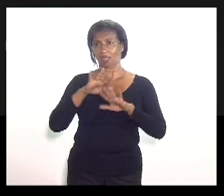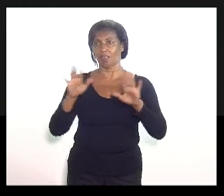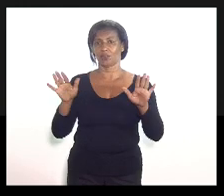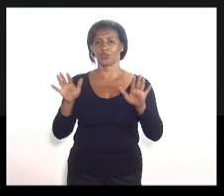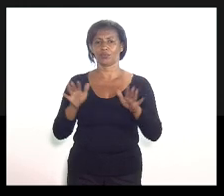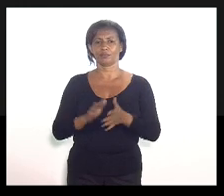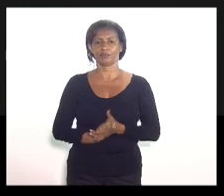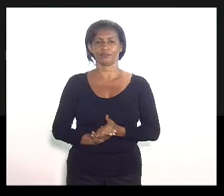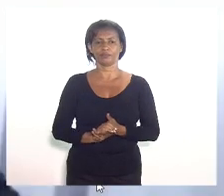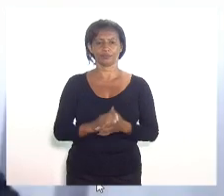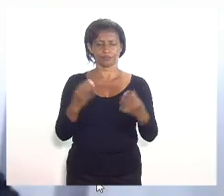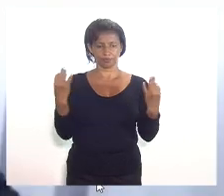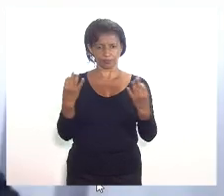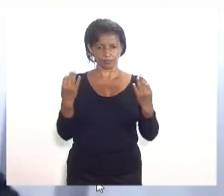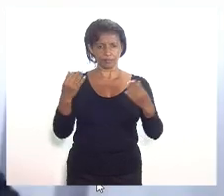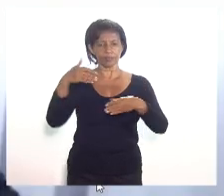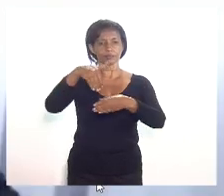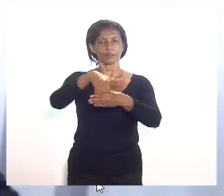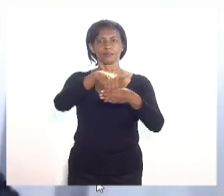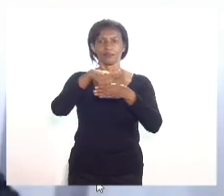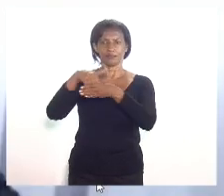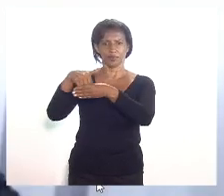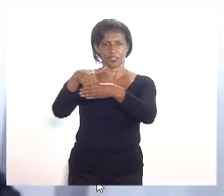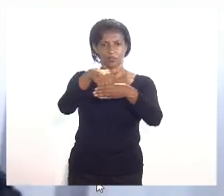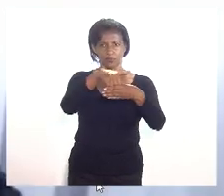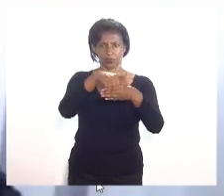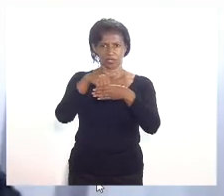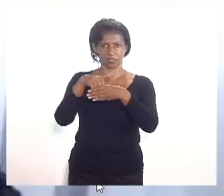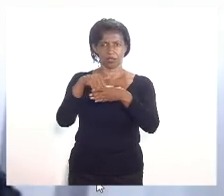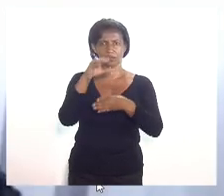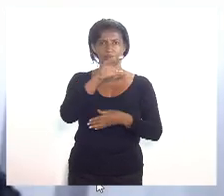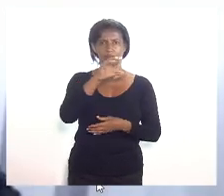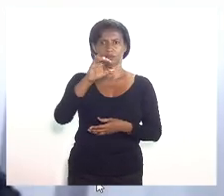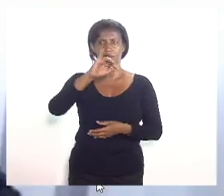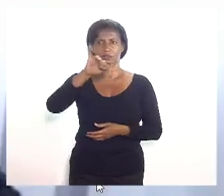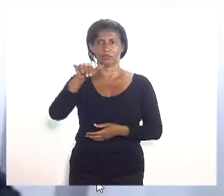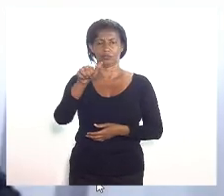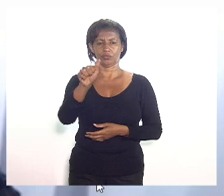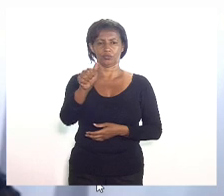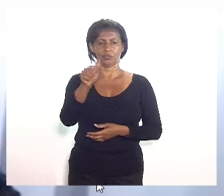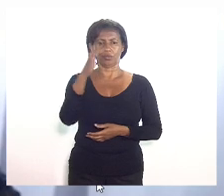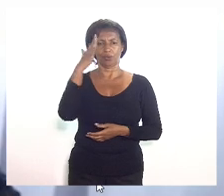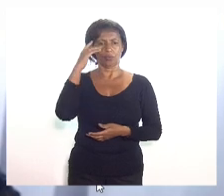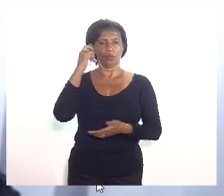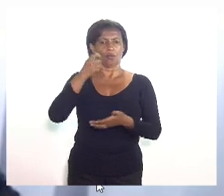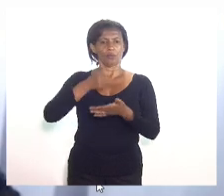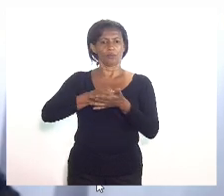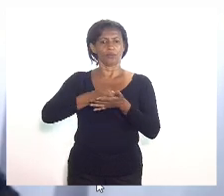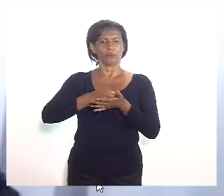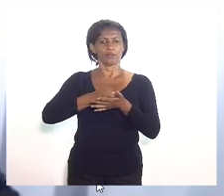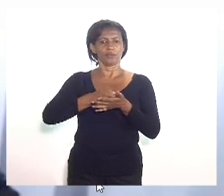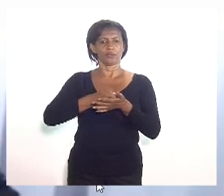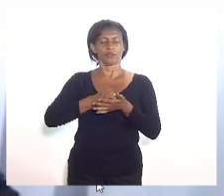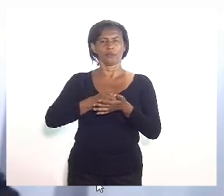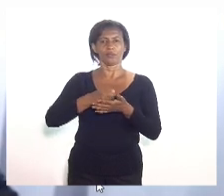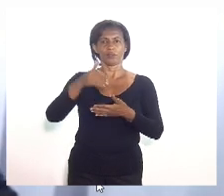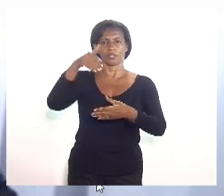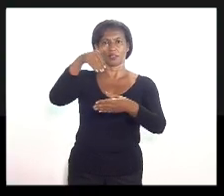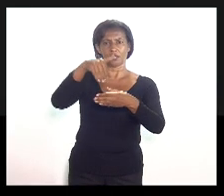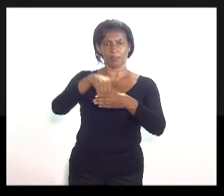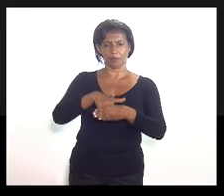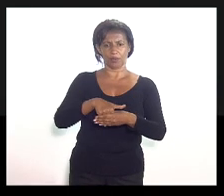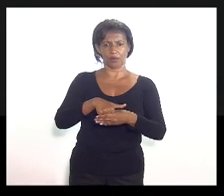Em votação, o substitutivo da CCJ, conforme a final de redação, os que aprovam,